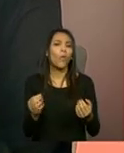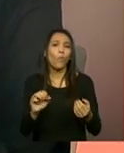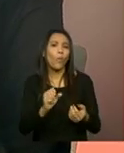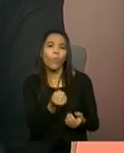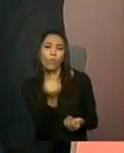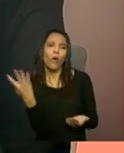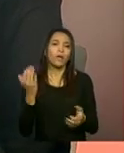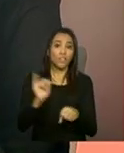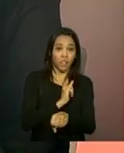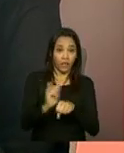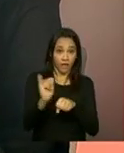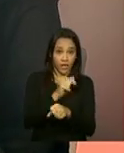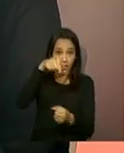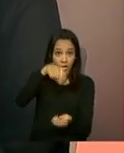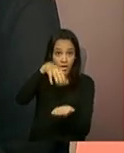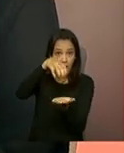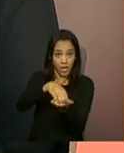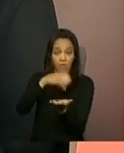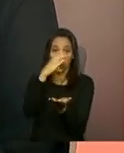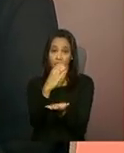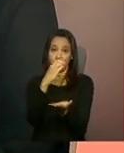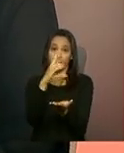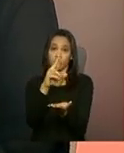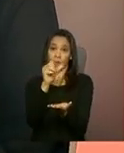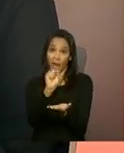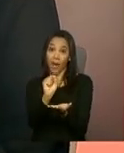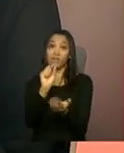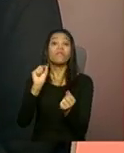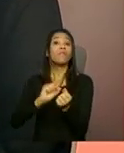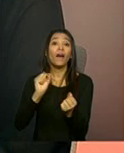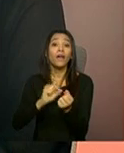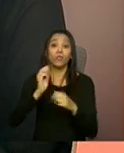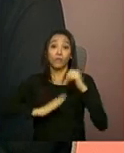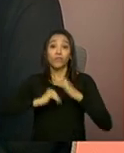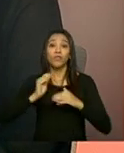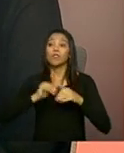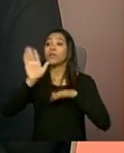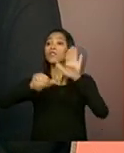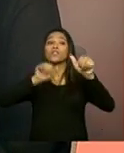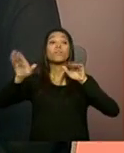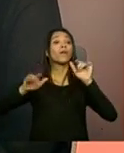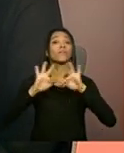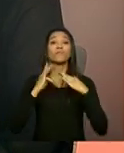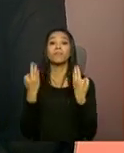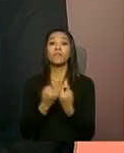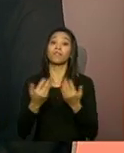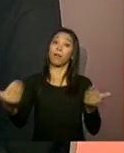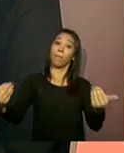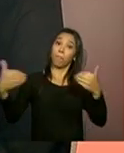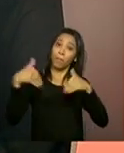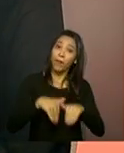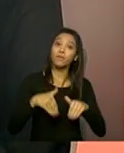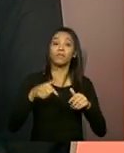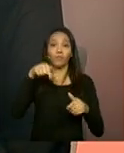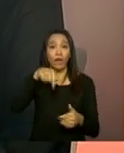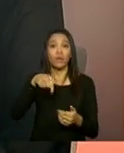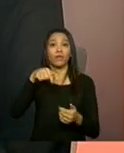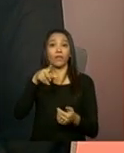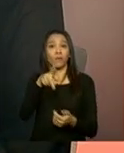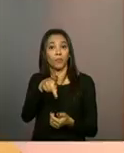referência do CRAS, ela pode utilizar para mobilizar as famílias a participarem das atividades, das ações no PAIF?